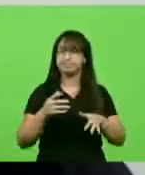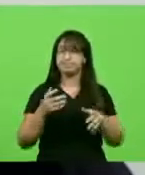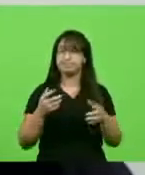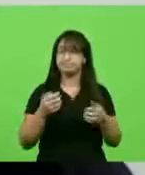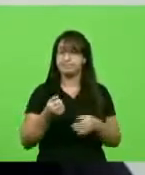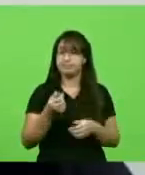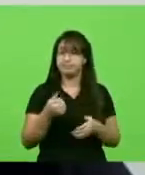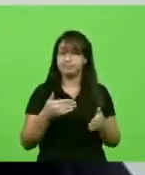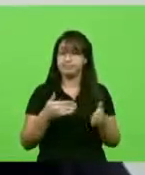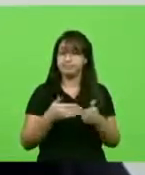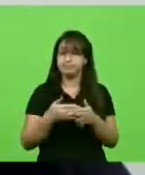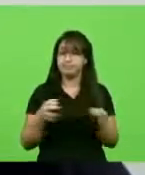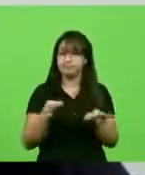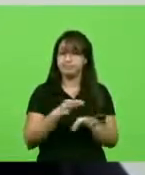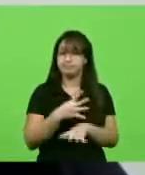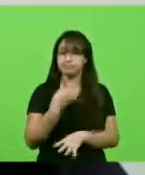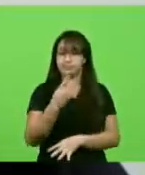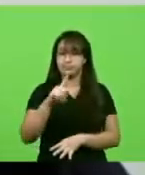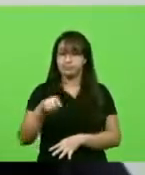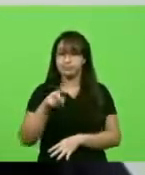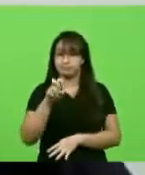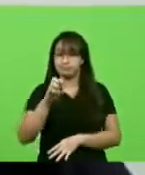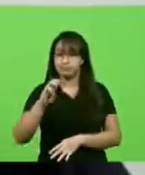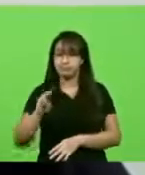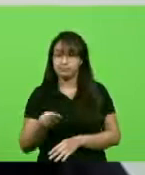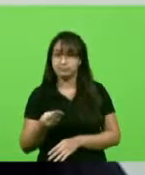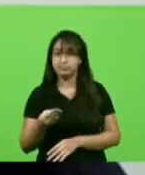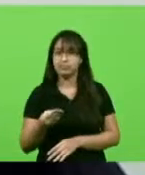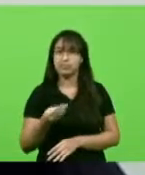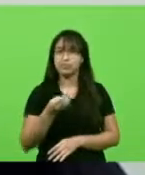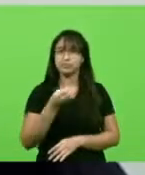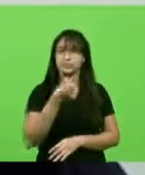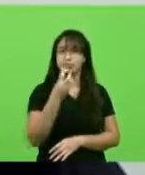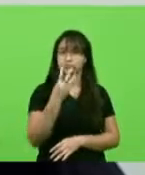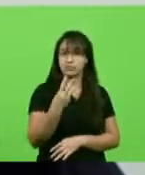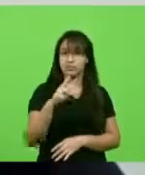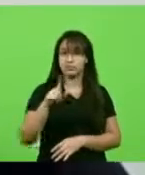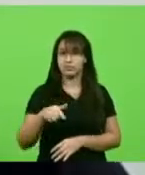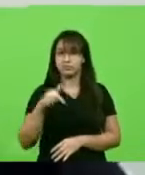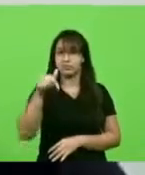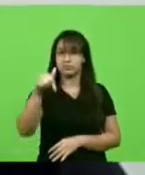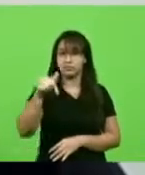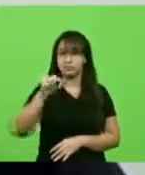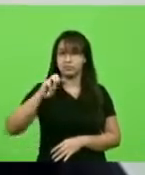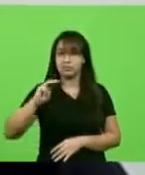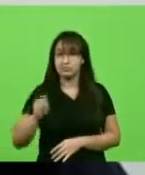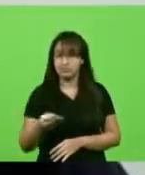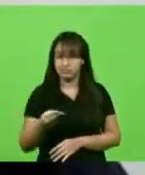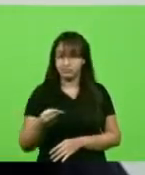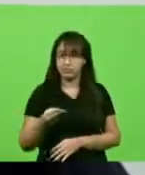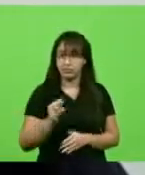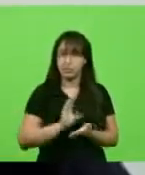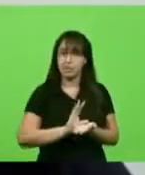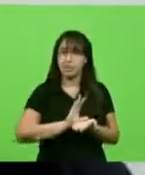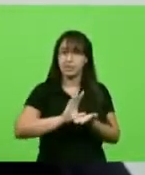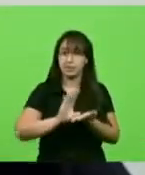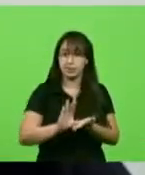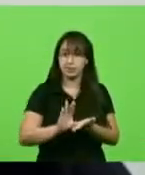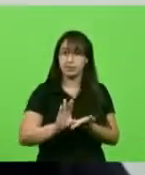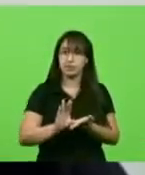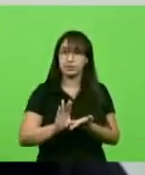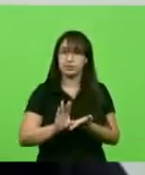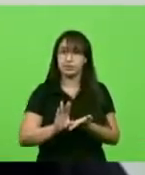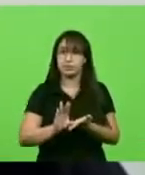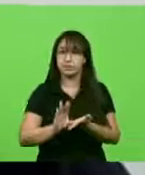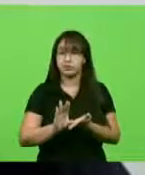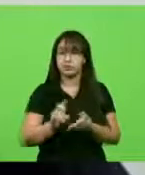de 4,5 milhões, 3,7 milhões do recurso do programa ainda